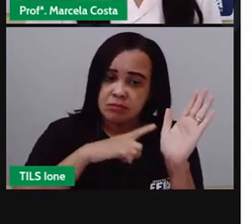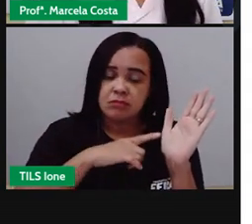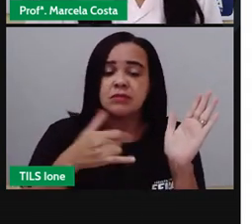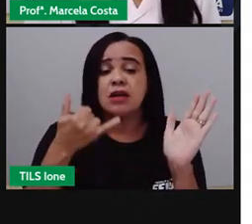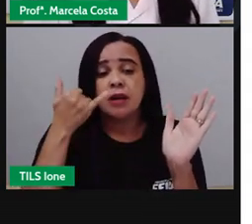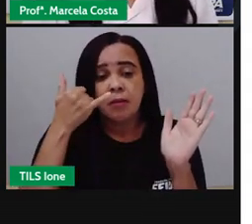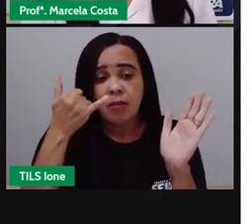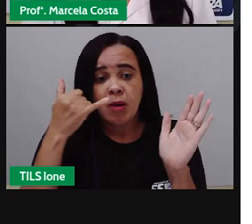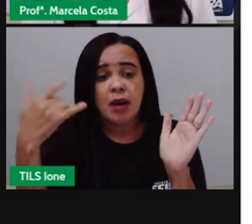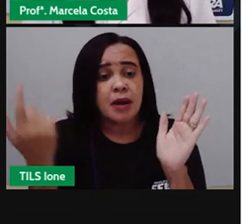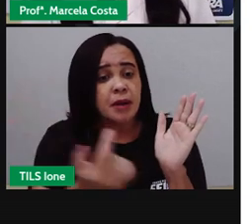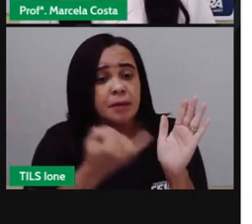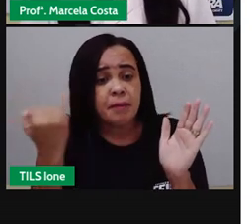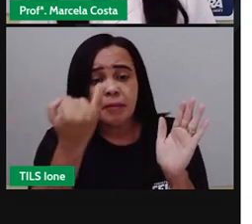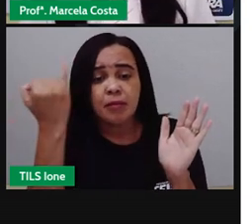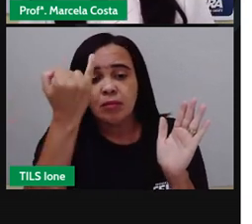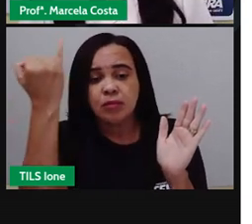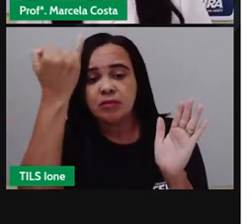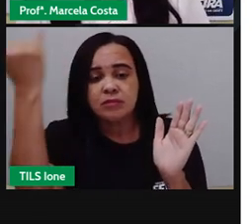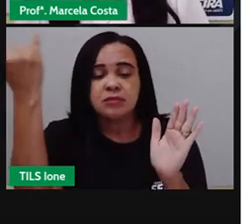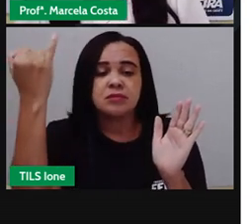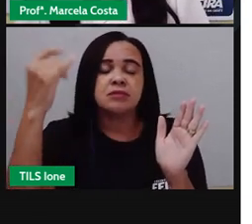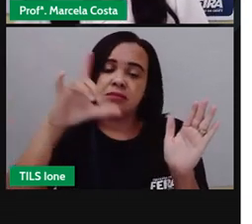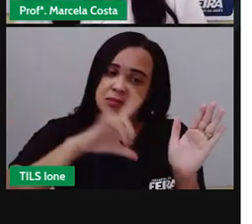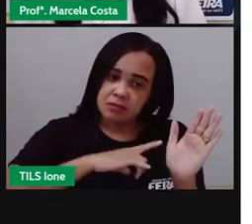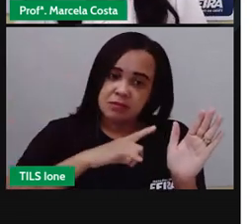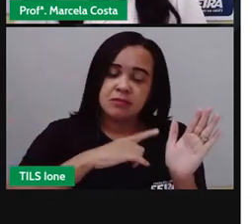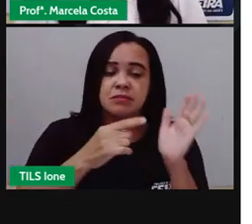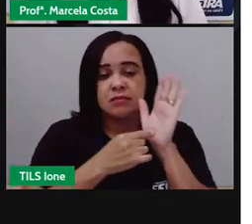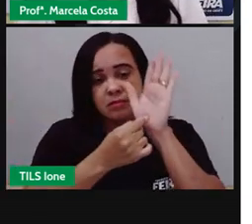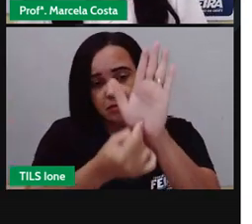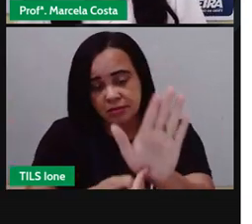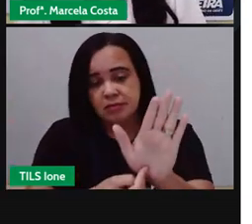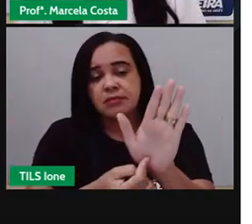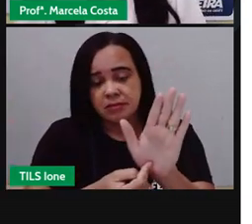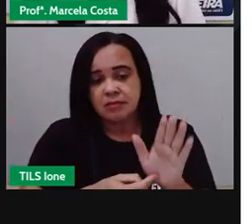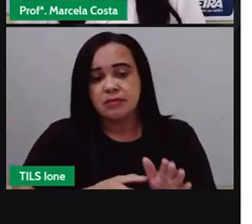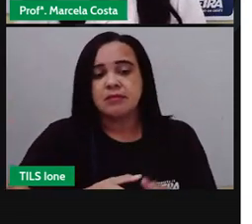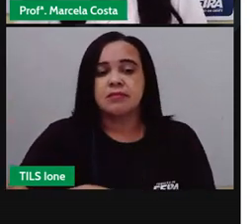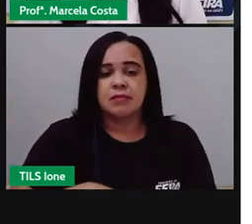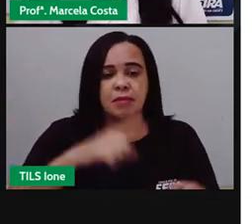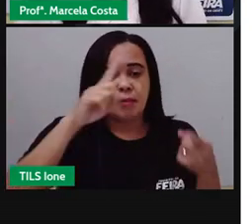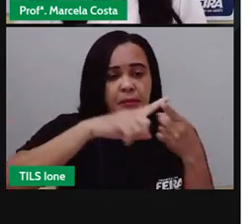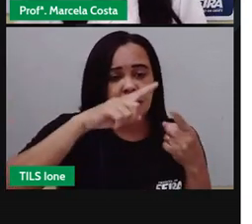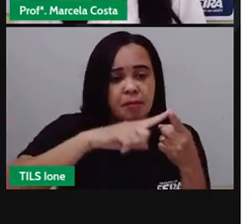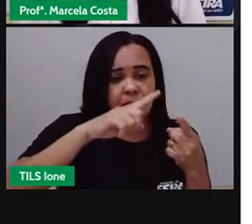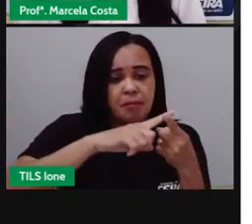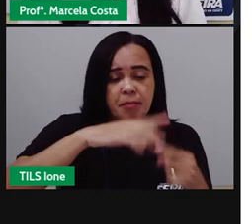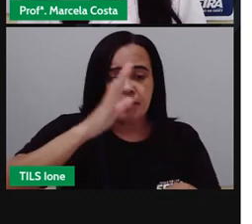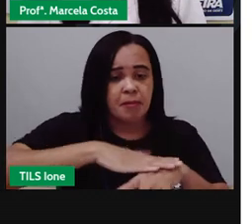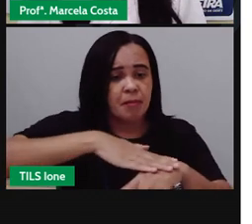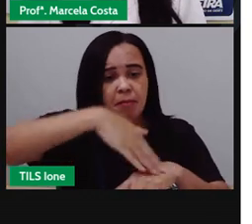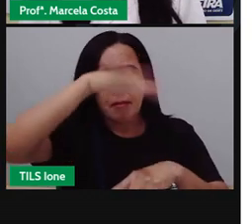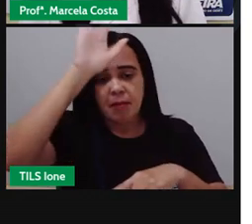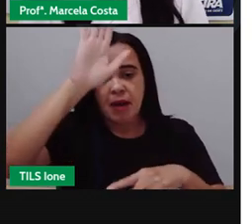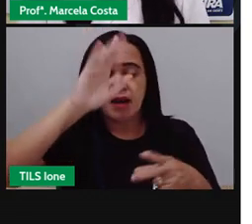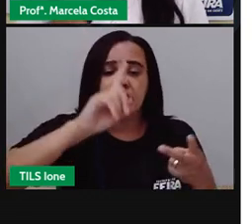ali as informações que vão demonstrar preferências vão mostrar